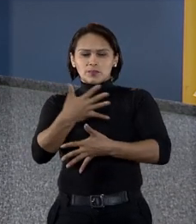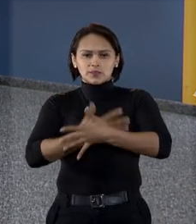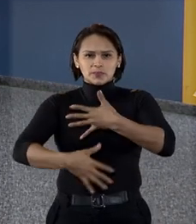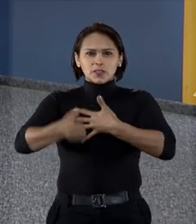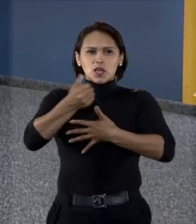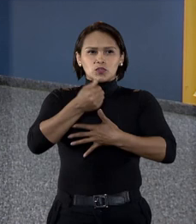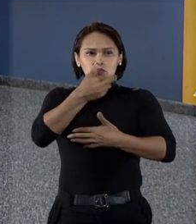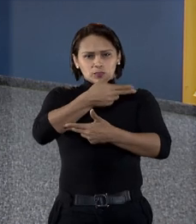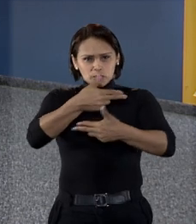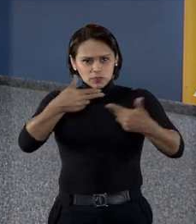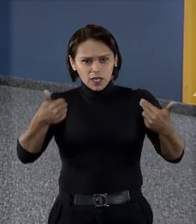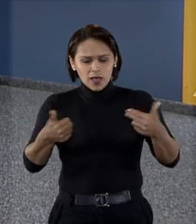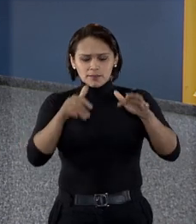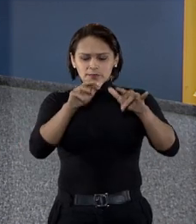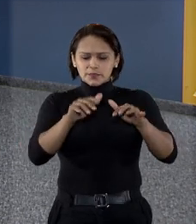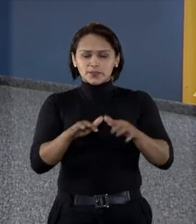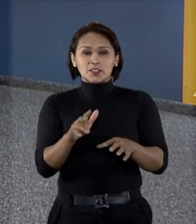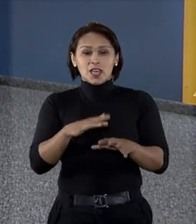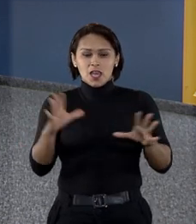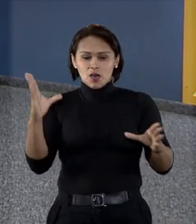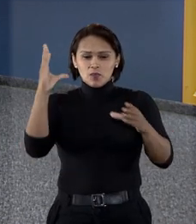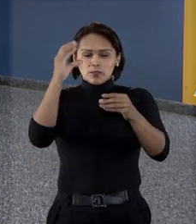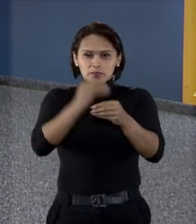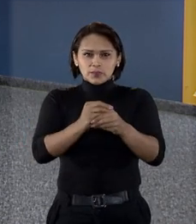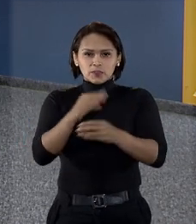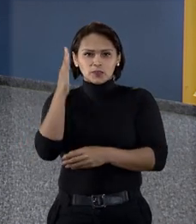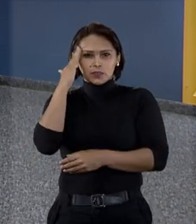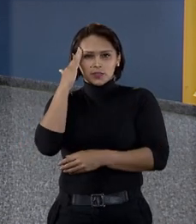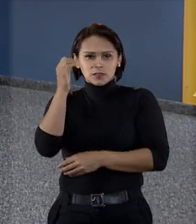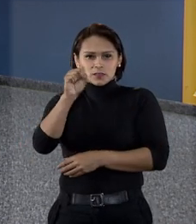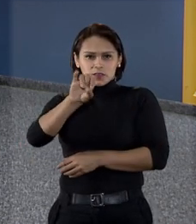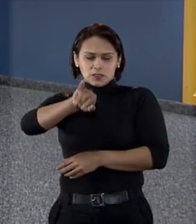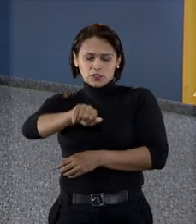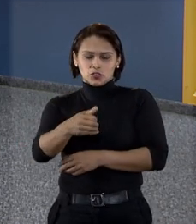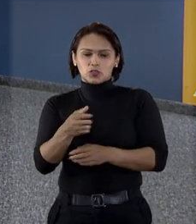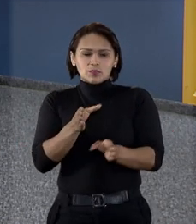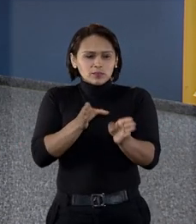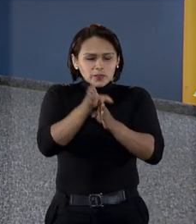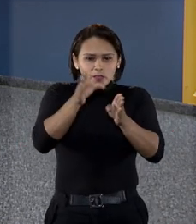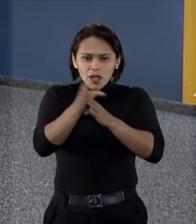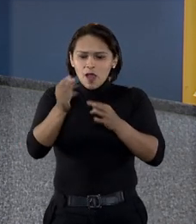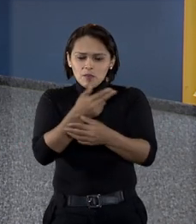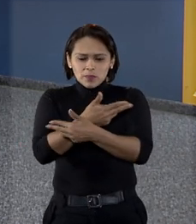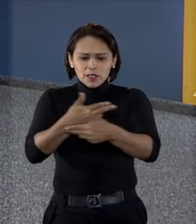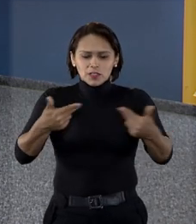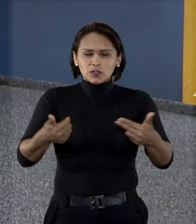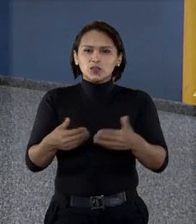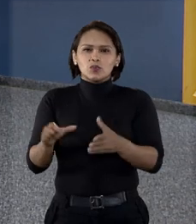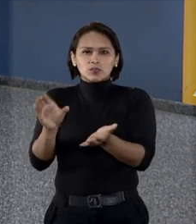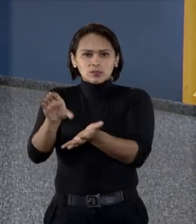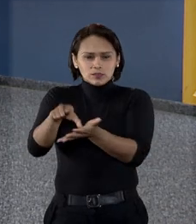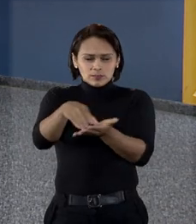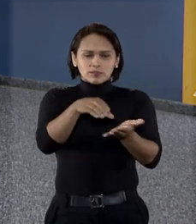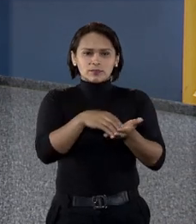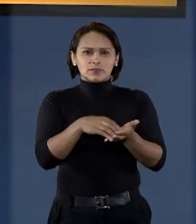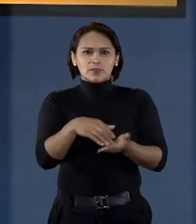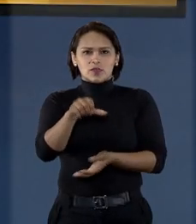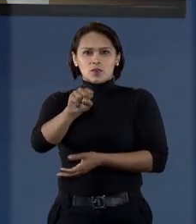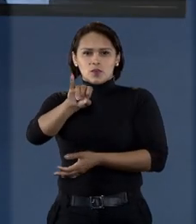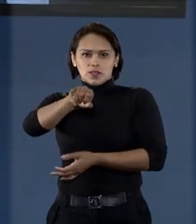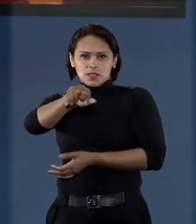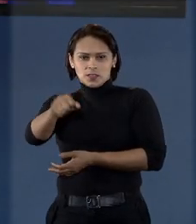edita súmulas que resumem o entendimento do tribunal e servem de orientação para as outras instâncias.